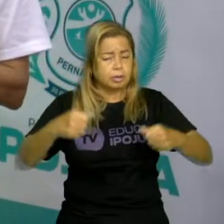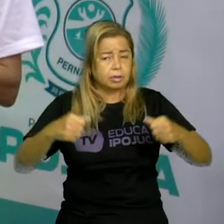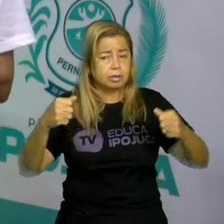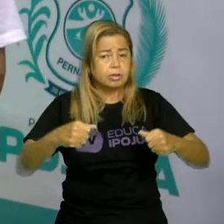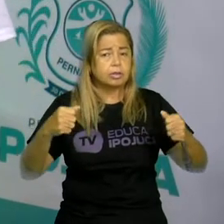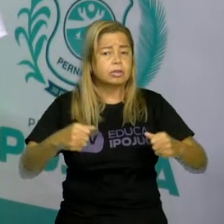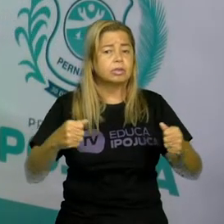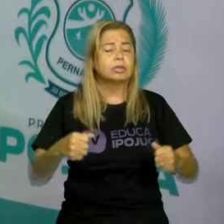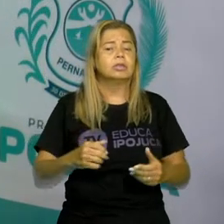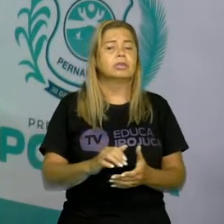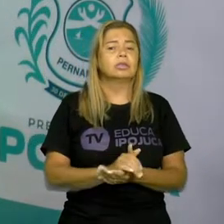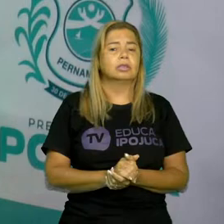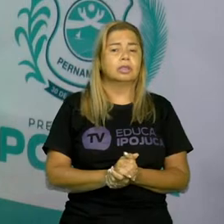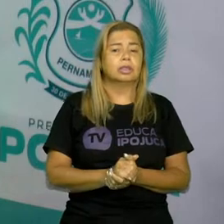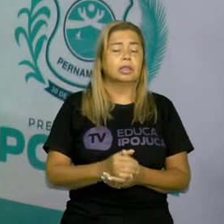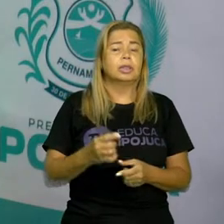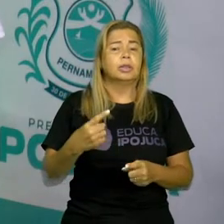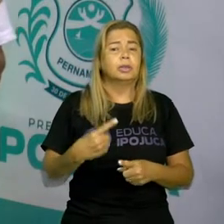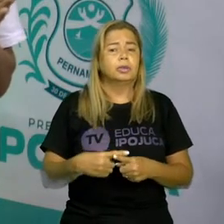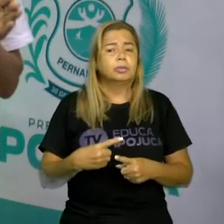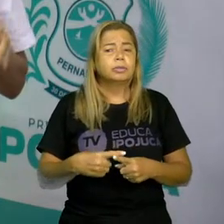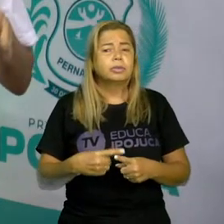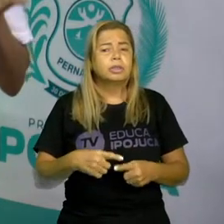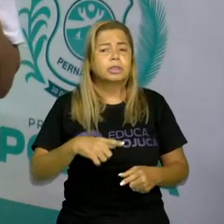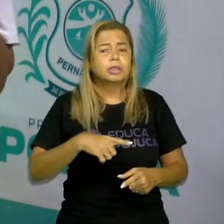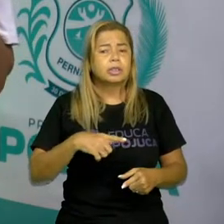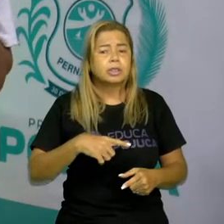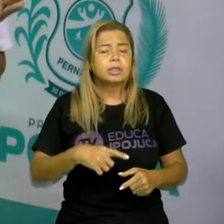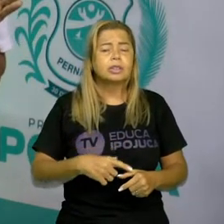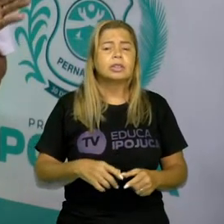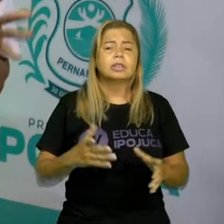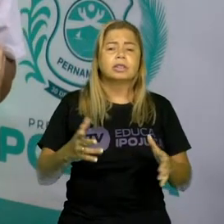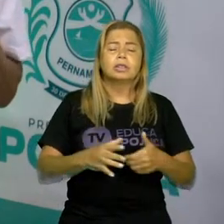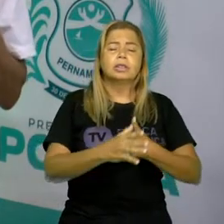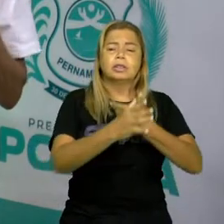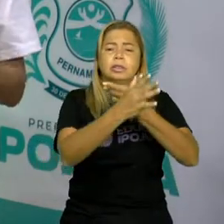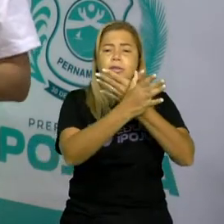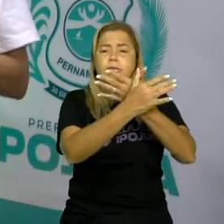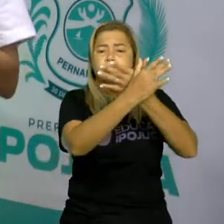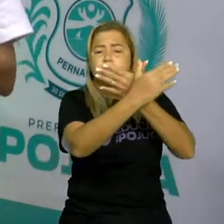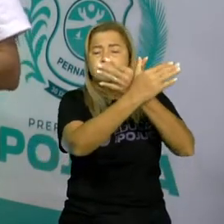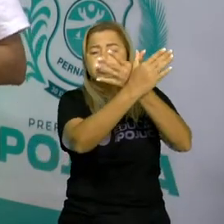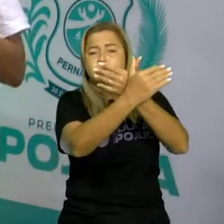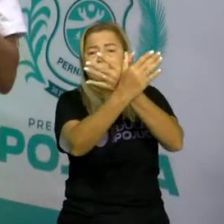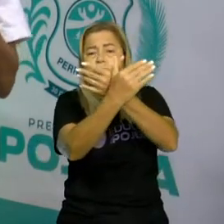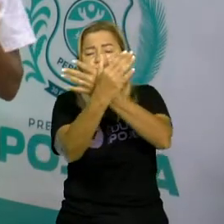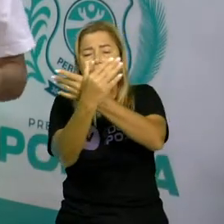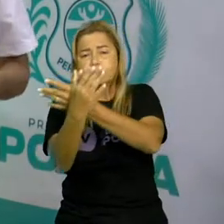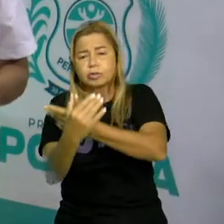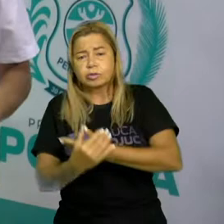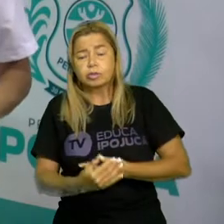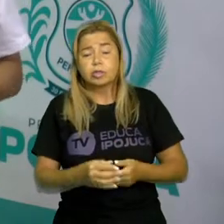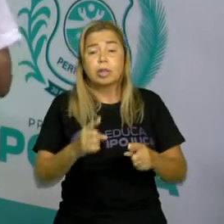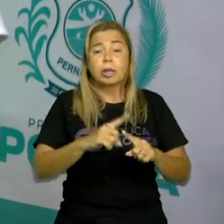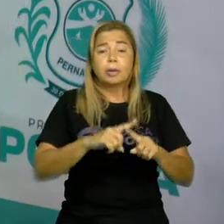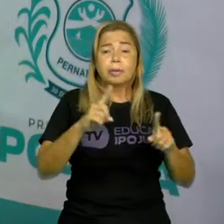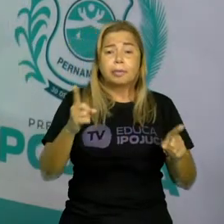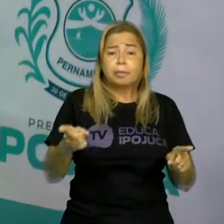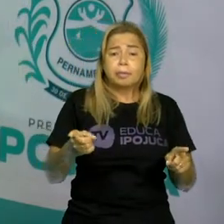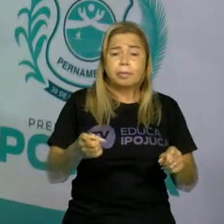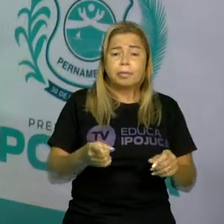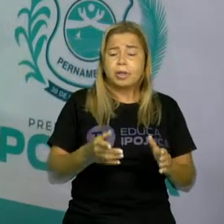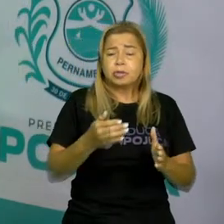sabe que tem animais que voam, mas tem certo tempo que ele fica em um lugar. Quando a temperatura ou a comida falta, ele